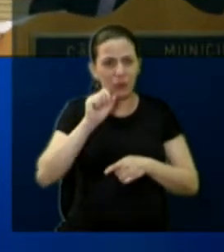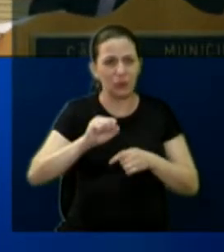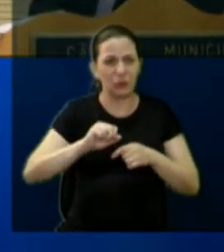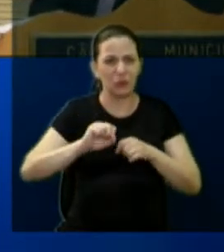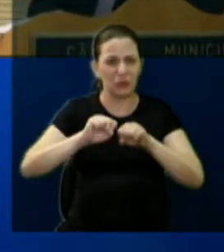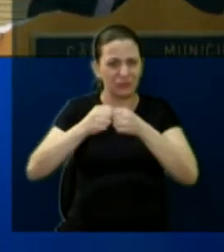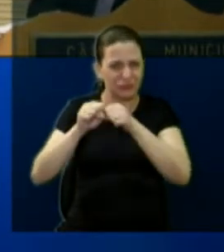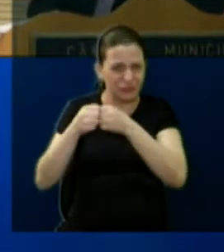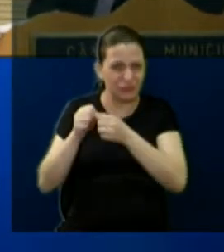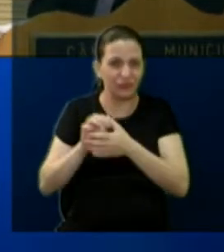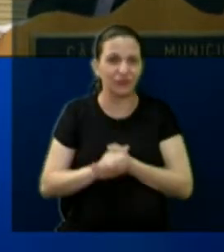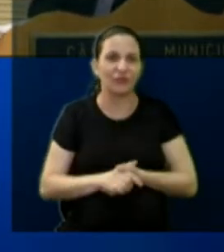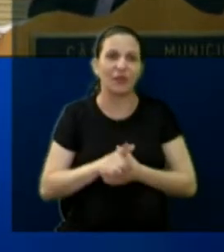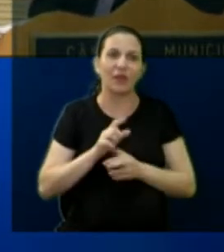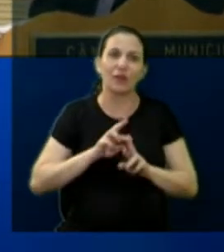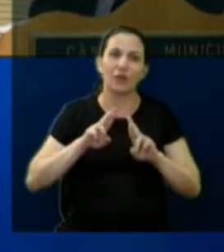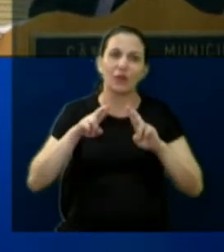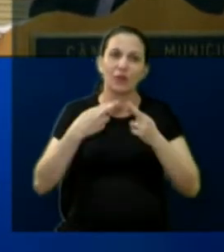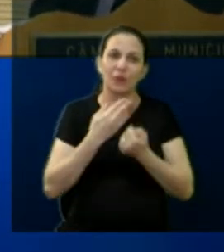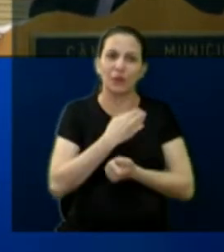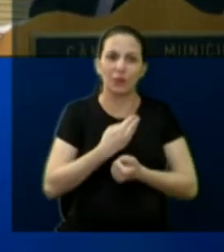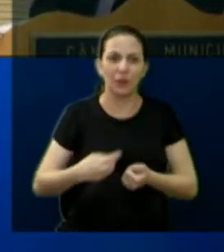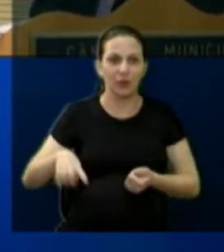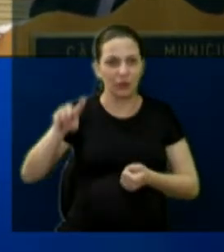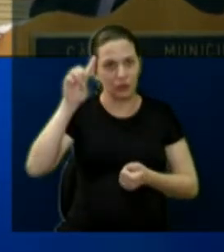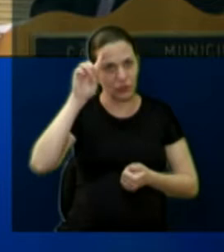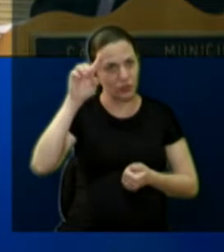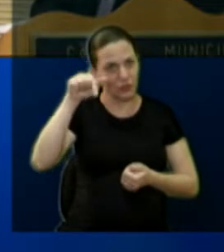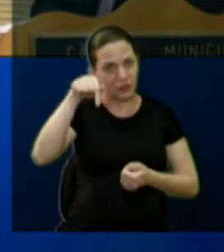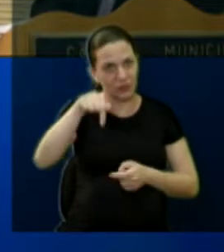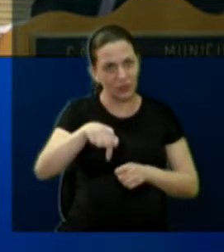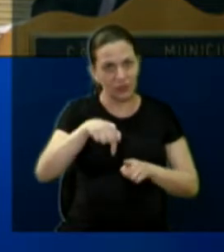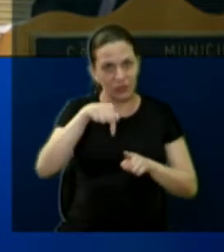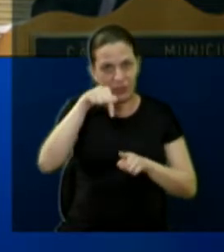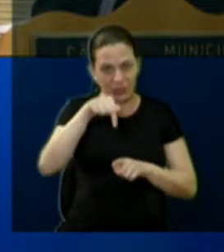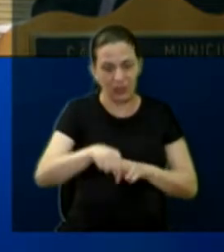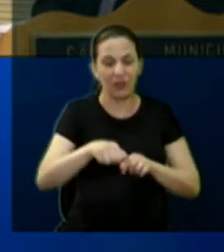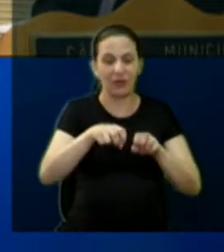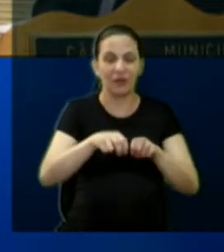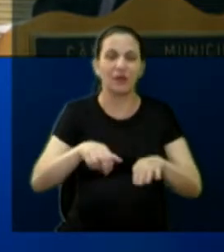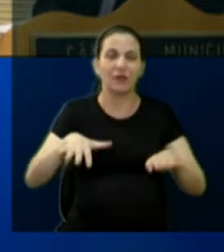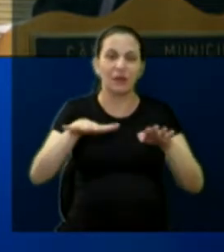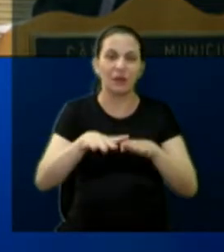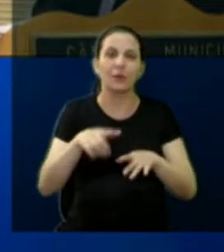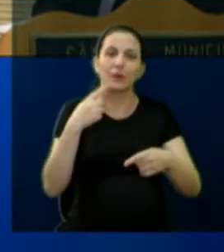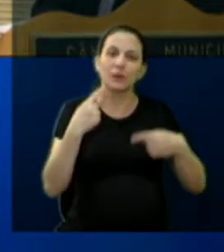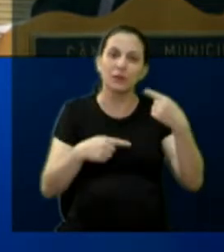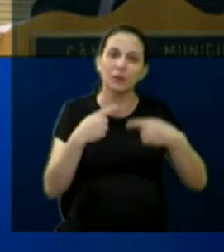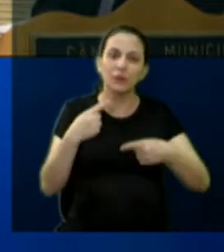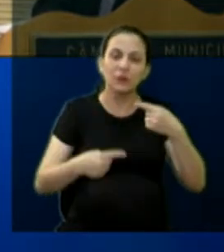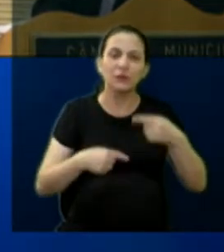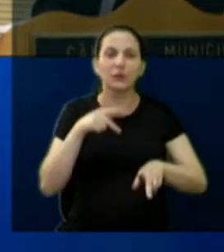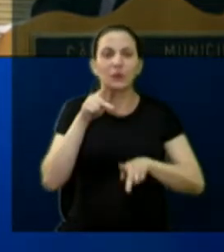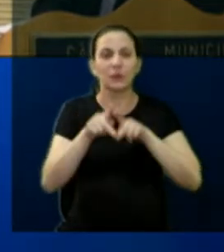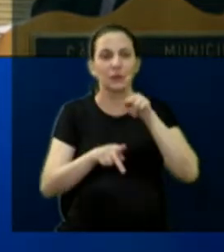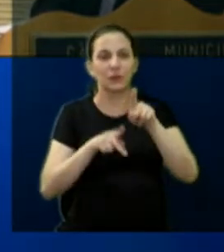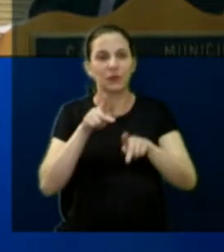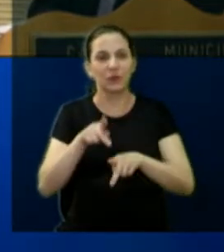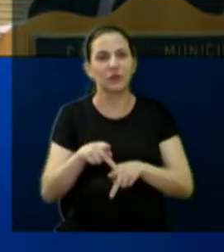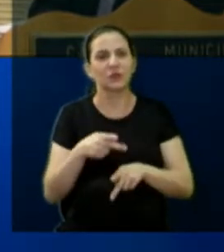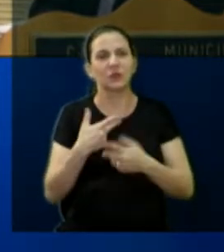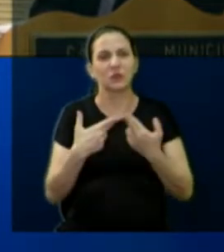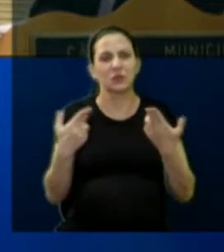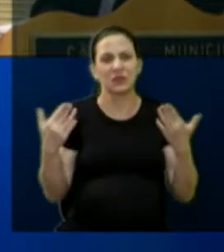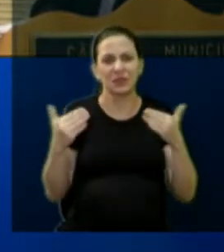Também audiência pública no dia 7, à noite, aqui nesse recinto, que ouvimos e debatemos com a população, as